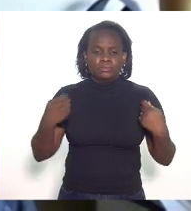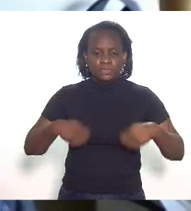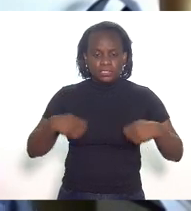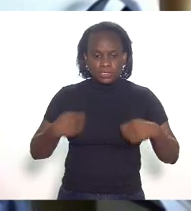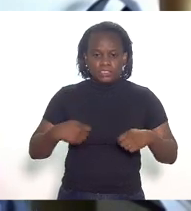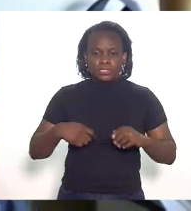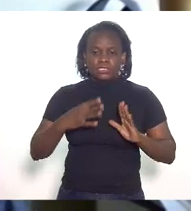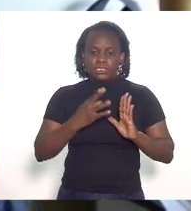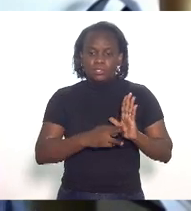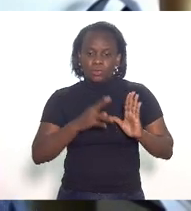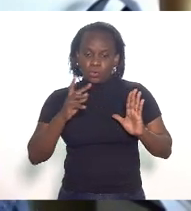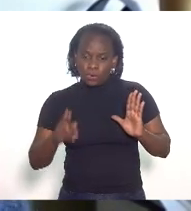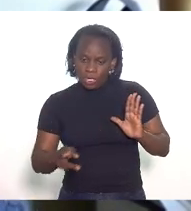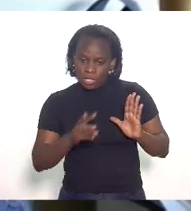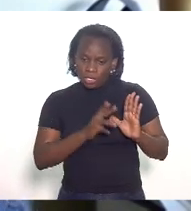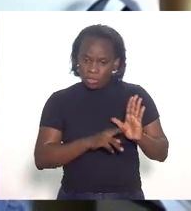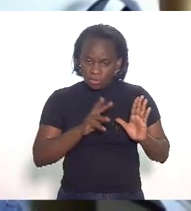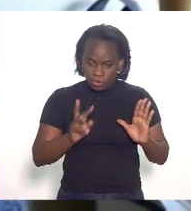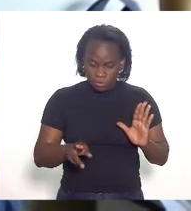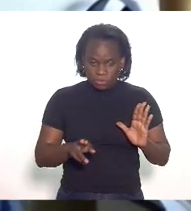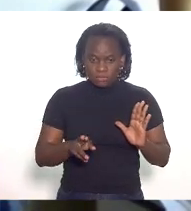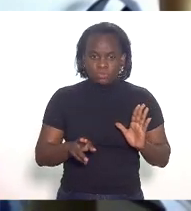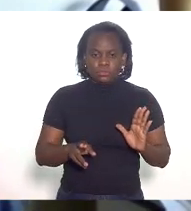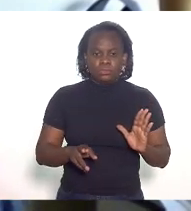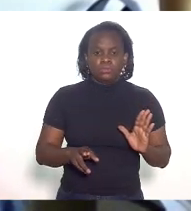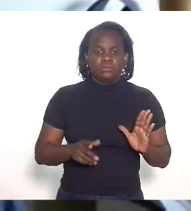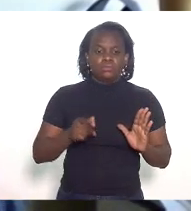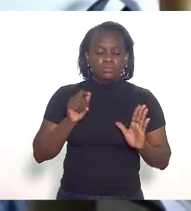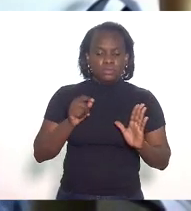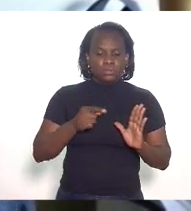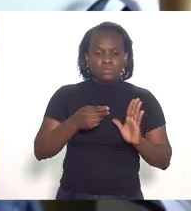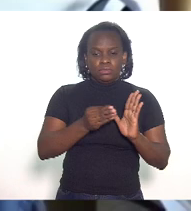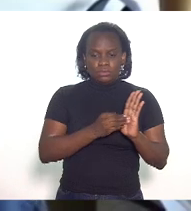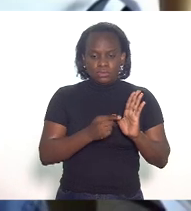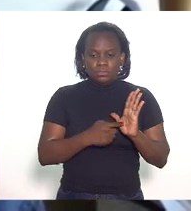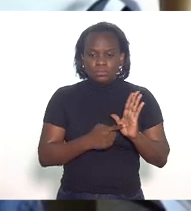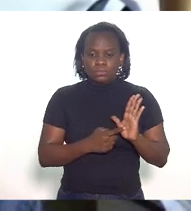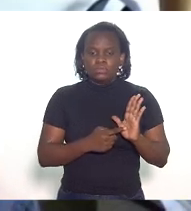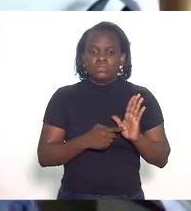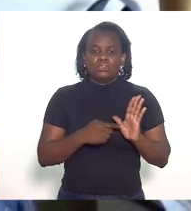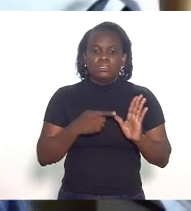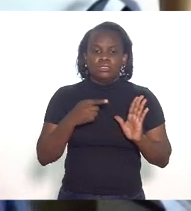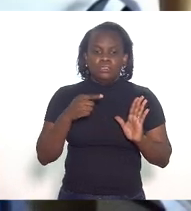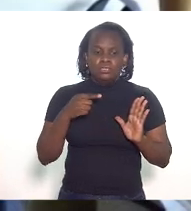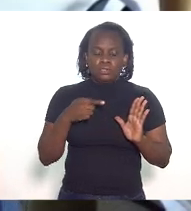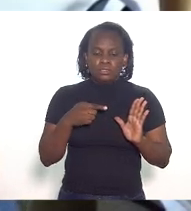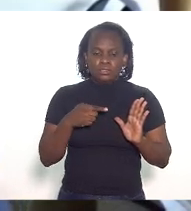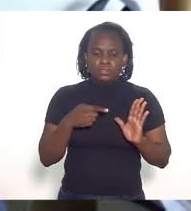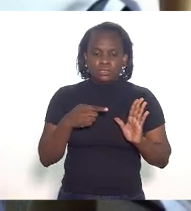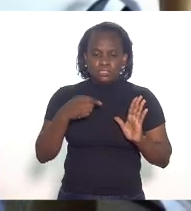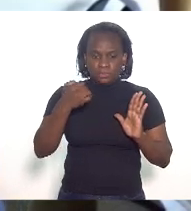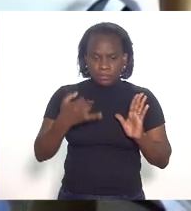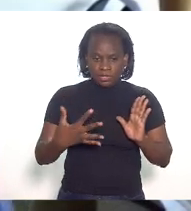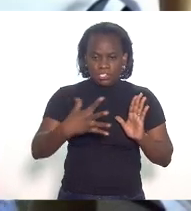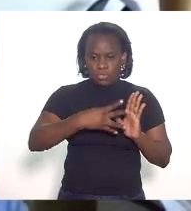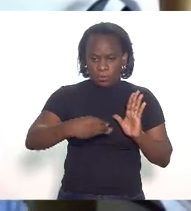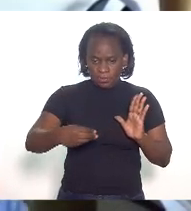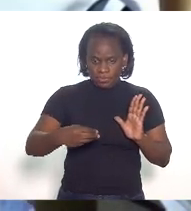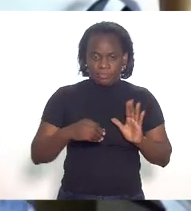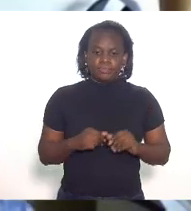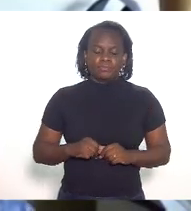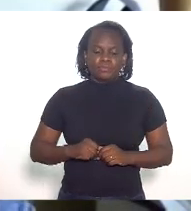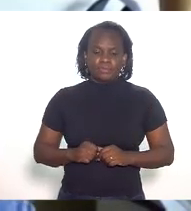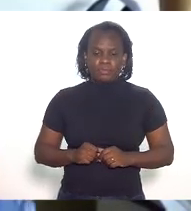reproduzir na íntegra o que está dito na espécie que está sendo colada